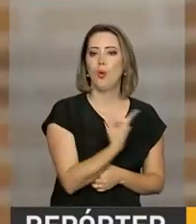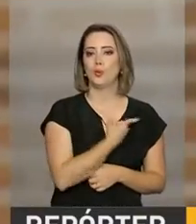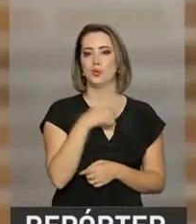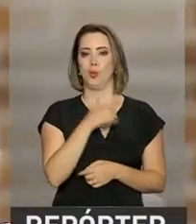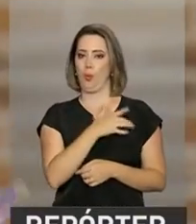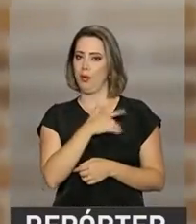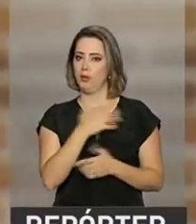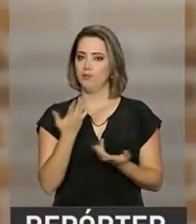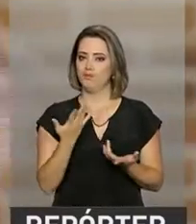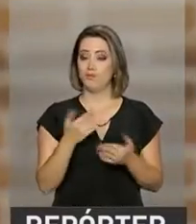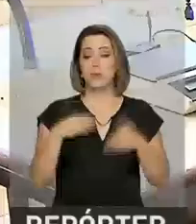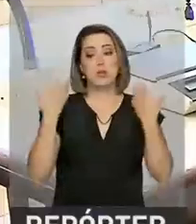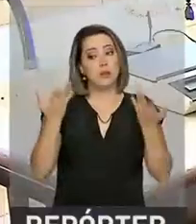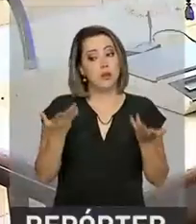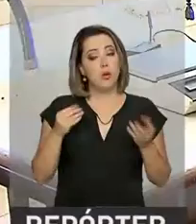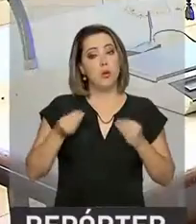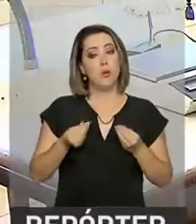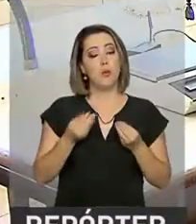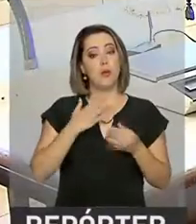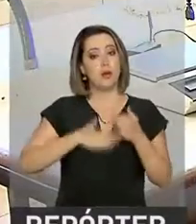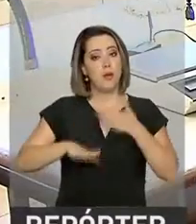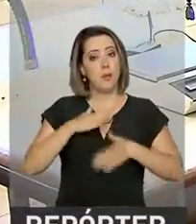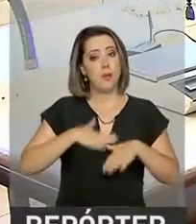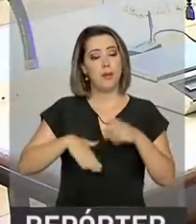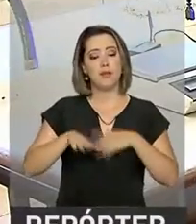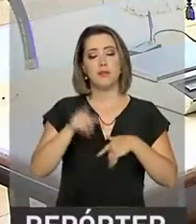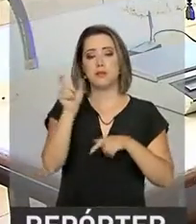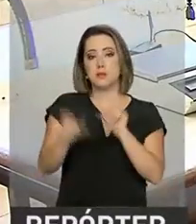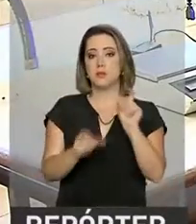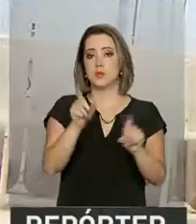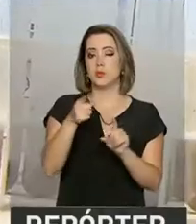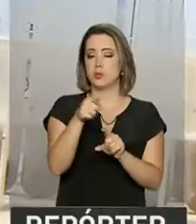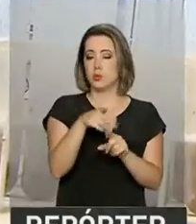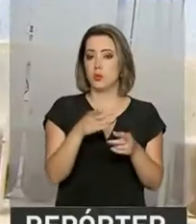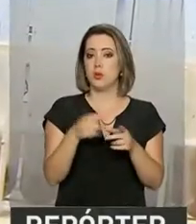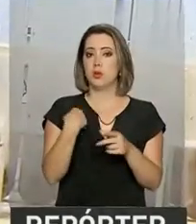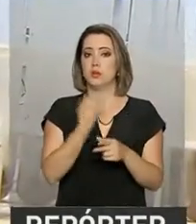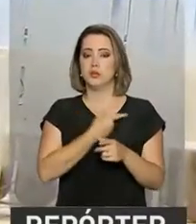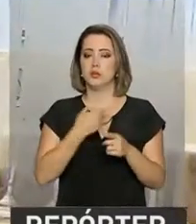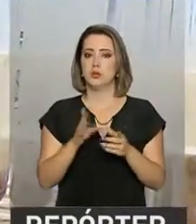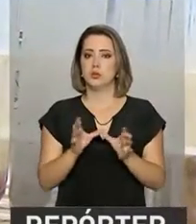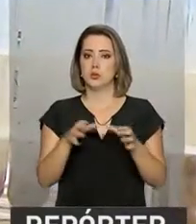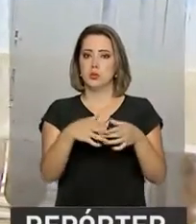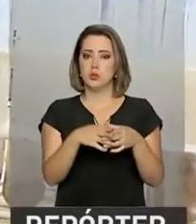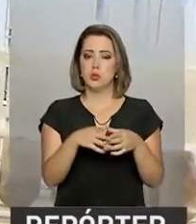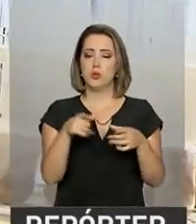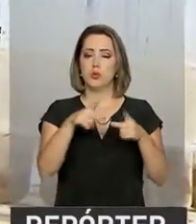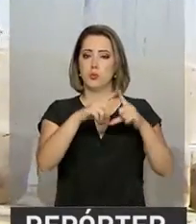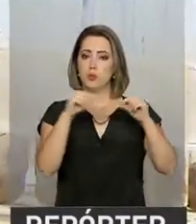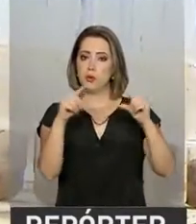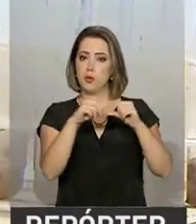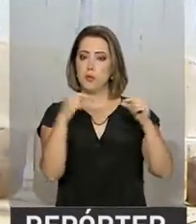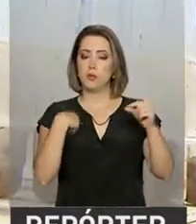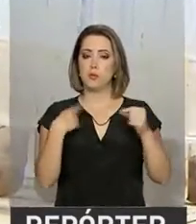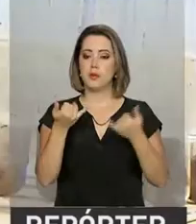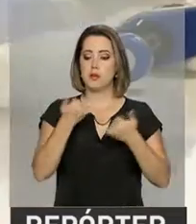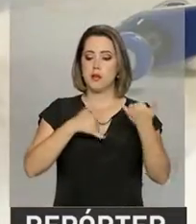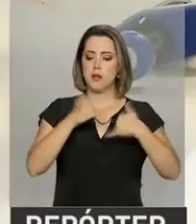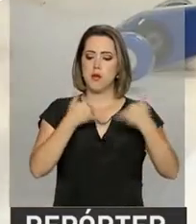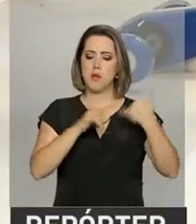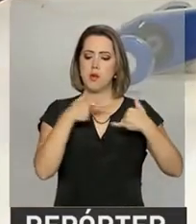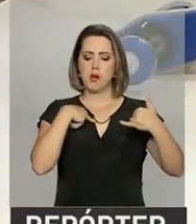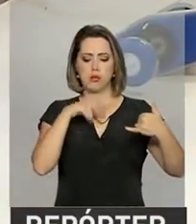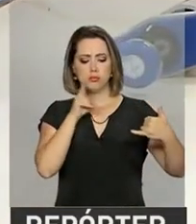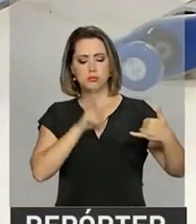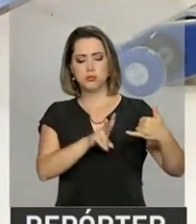tranquilizar as pessoas como a dona Zilda, a nossa equipe foi até um laboratório em Brasília que realiza testes em alimentos para tirar todas as dúvidas.